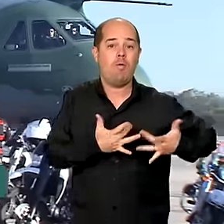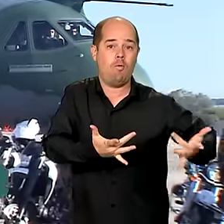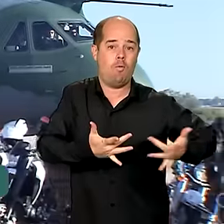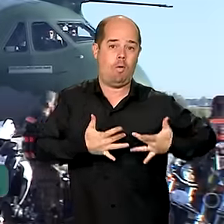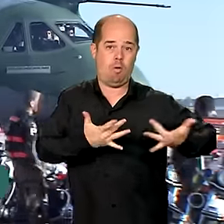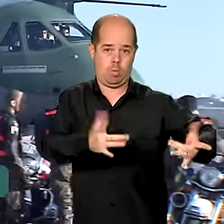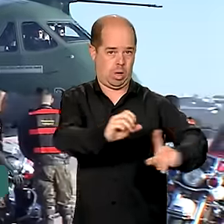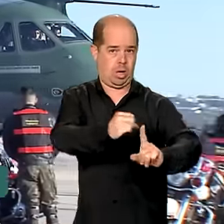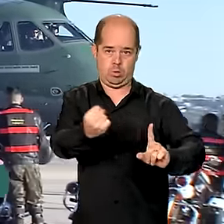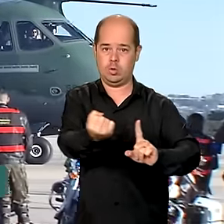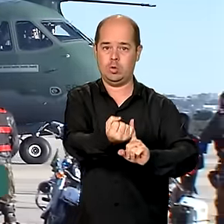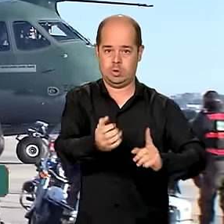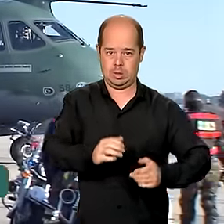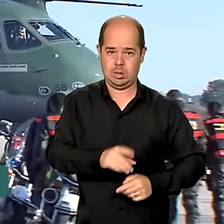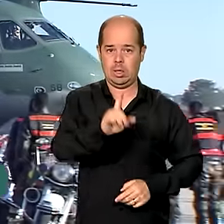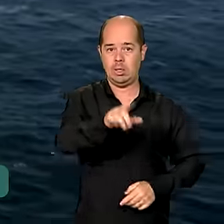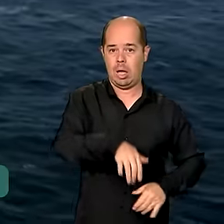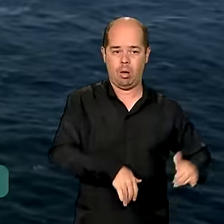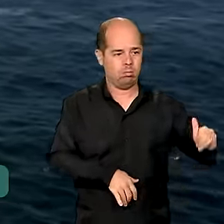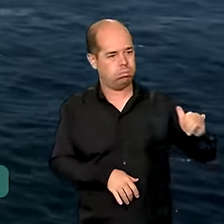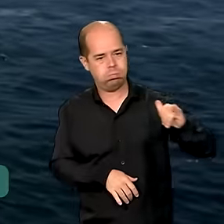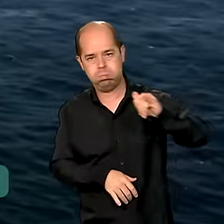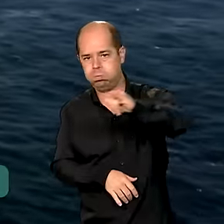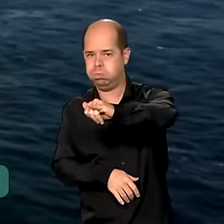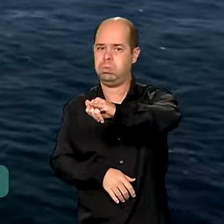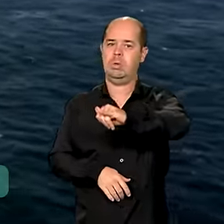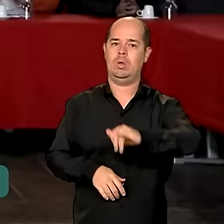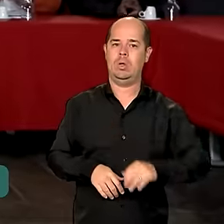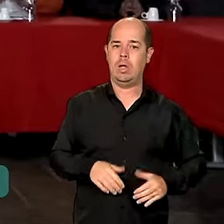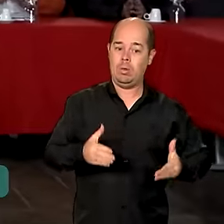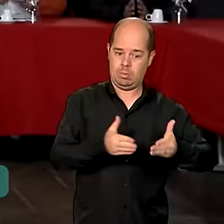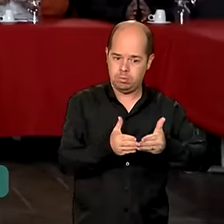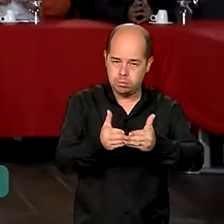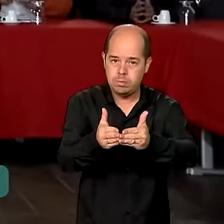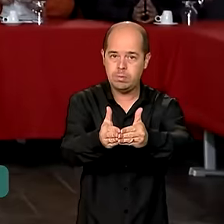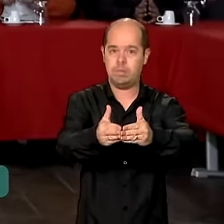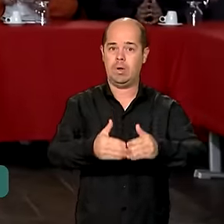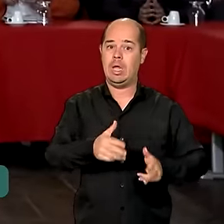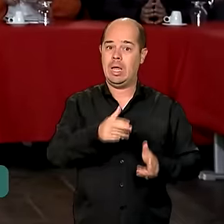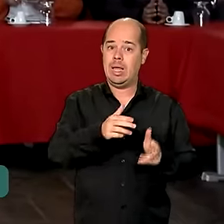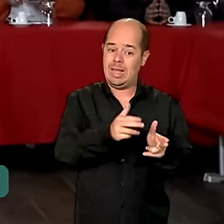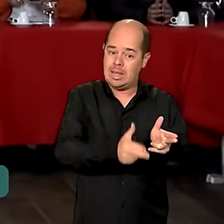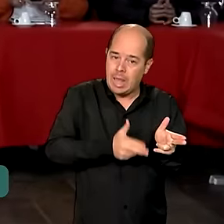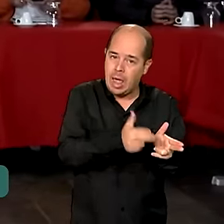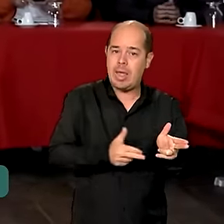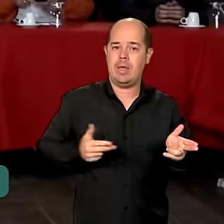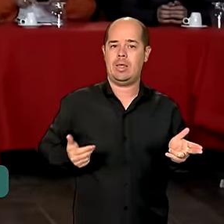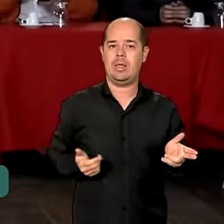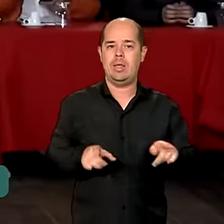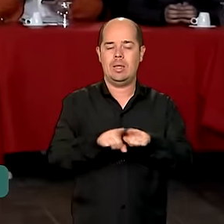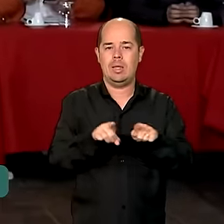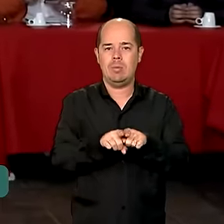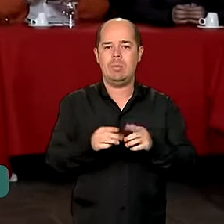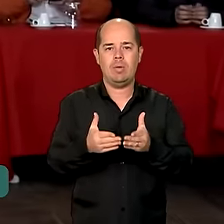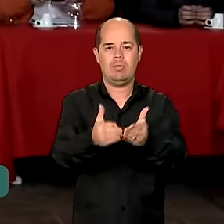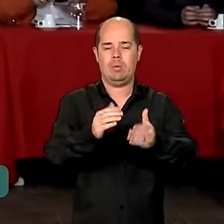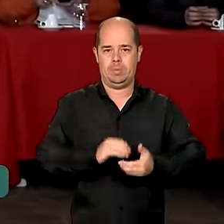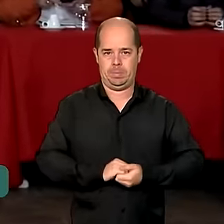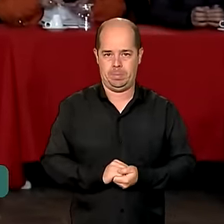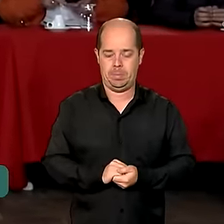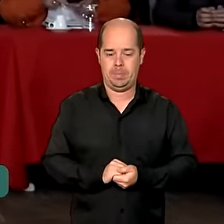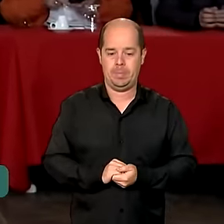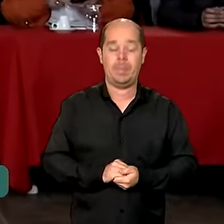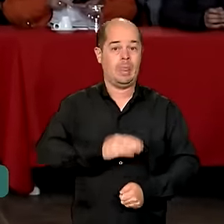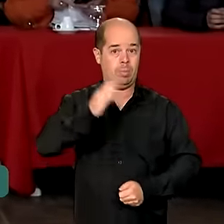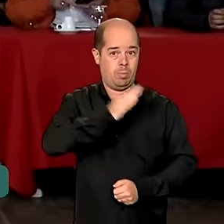e envolve aeronaves, caminhões, trem e navios. Durante a coletiva de imprensa, Paulo Pimenta disse ainda que o